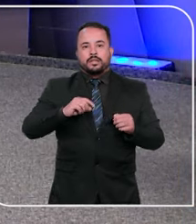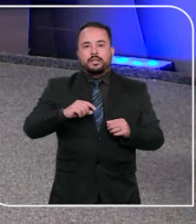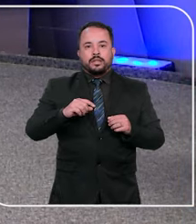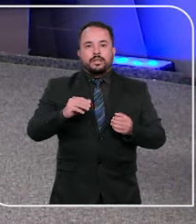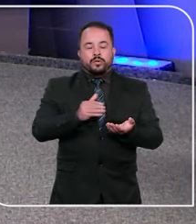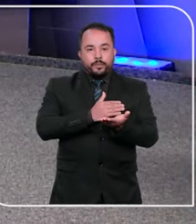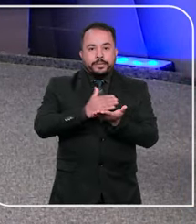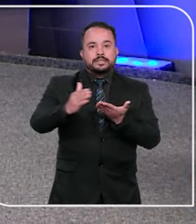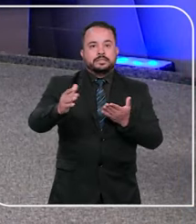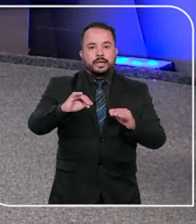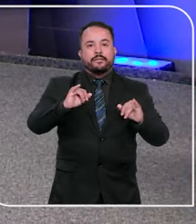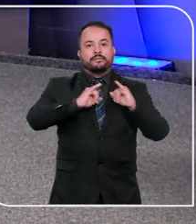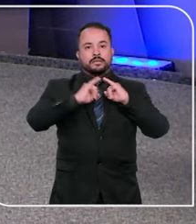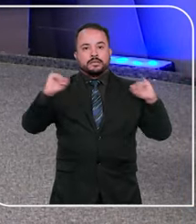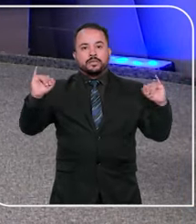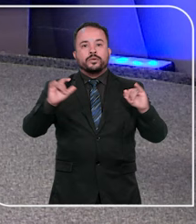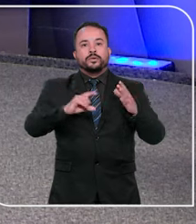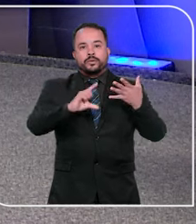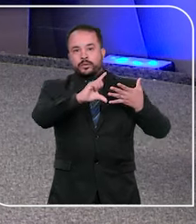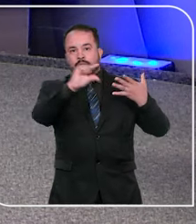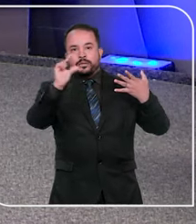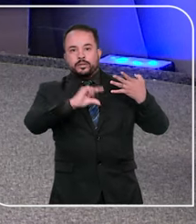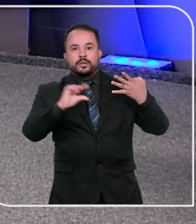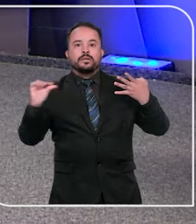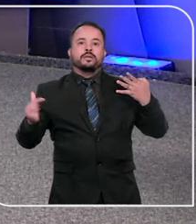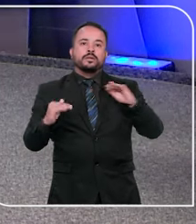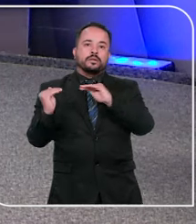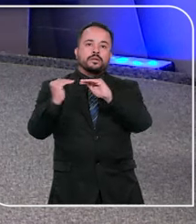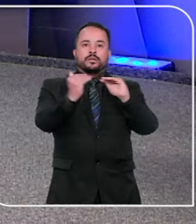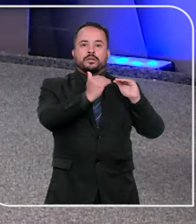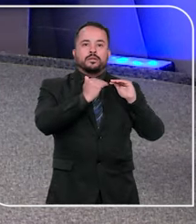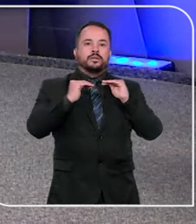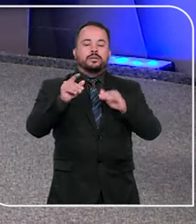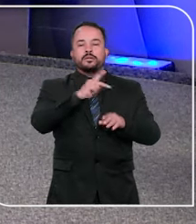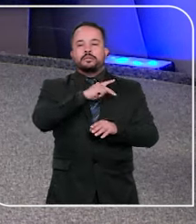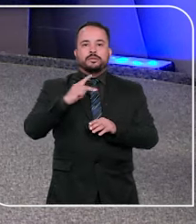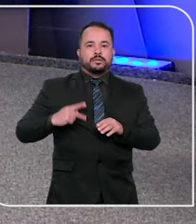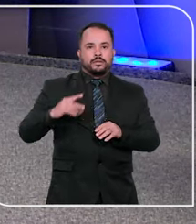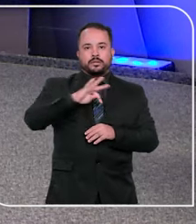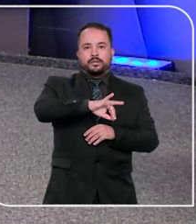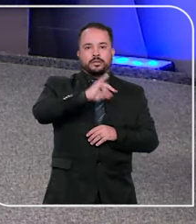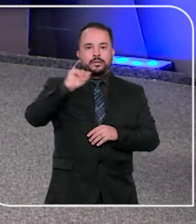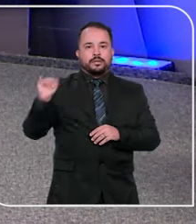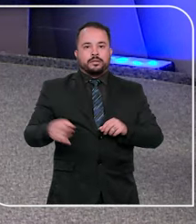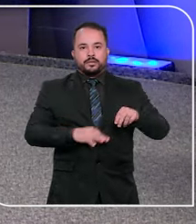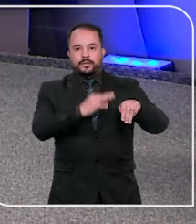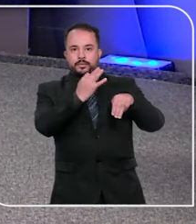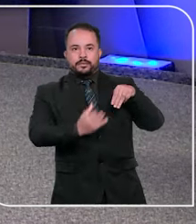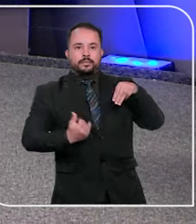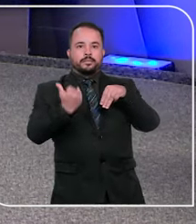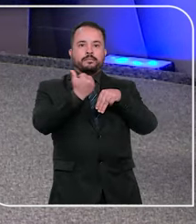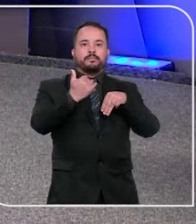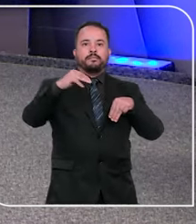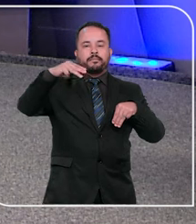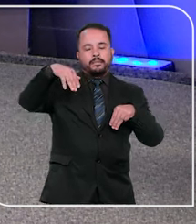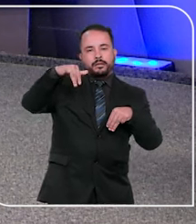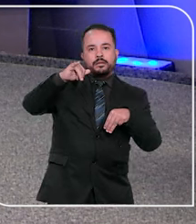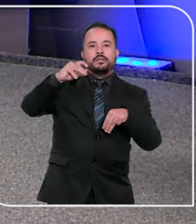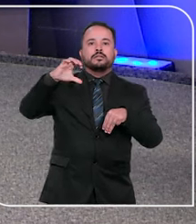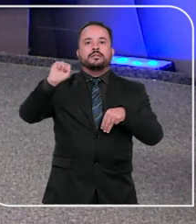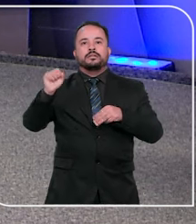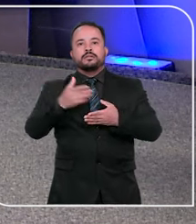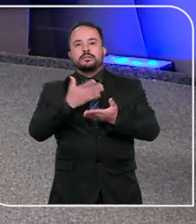E a gente abre esta edição destacando uma decisão monocrática da presidente do STJ, ministra Maria